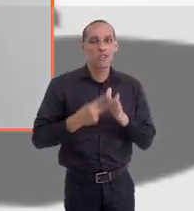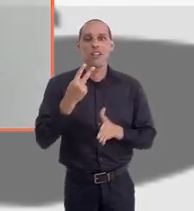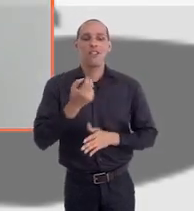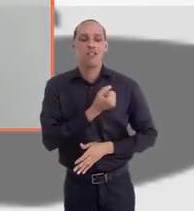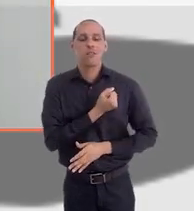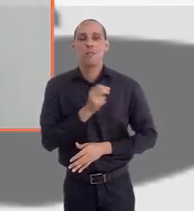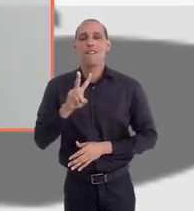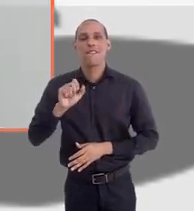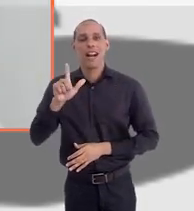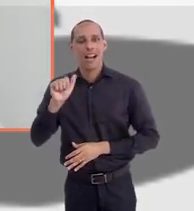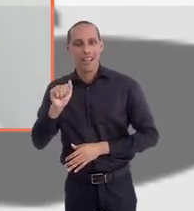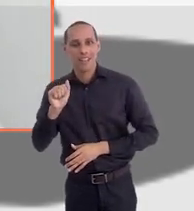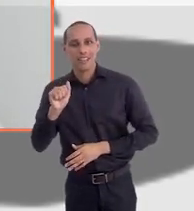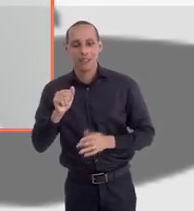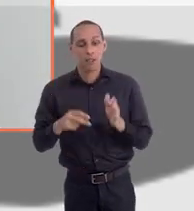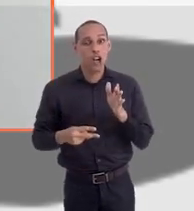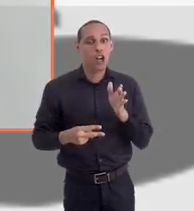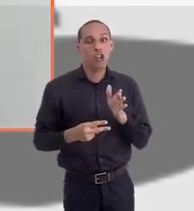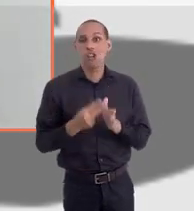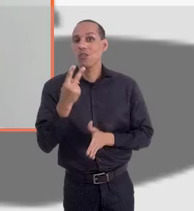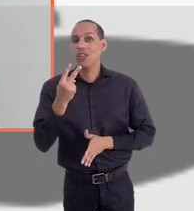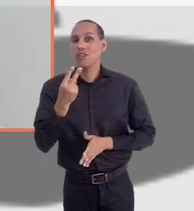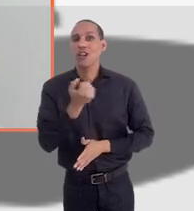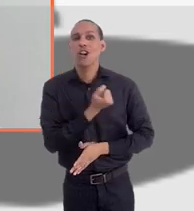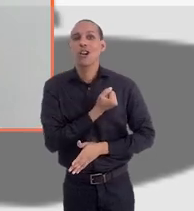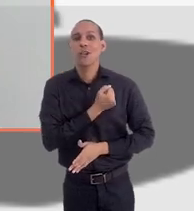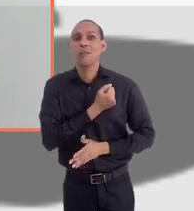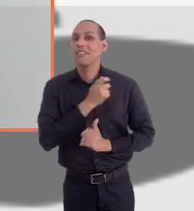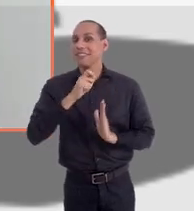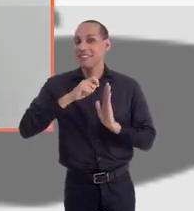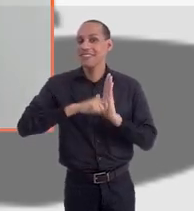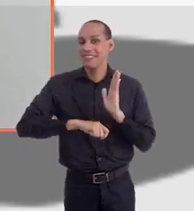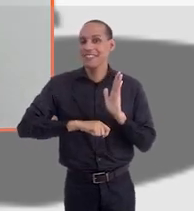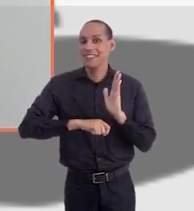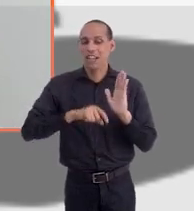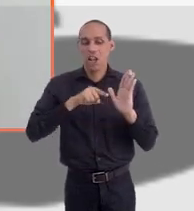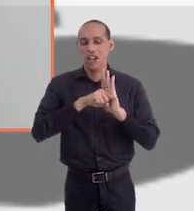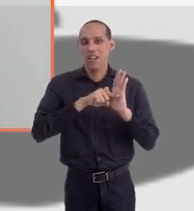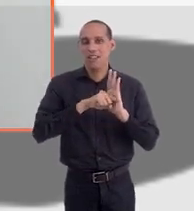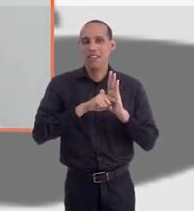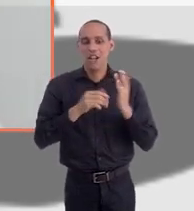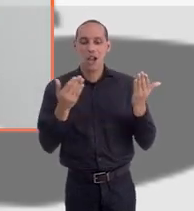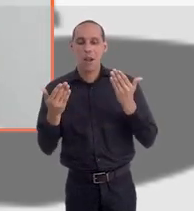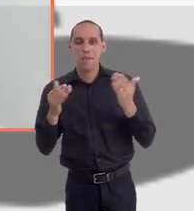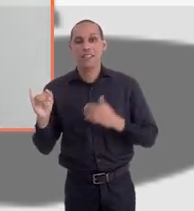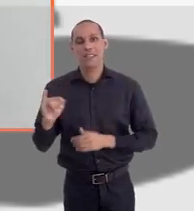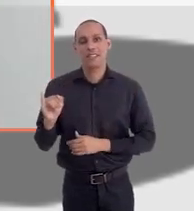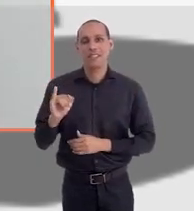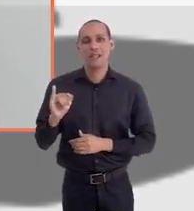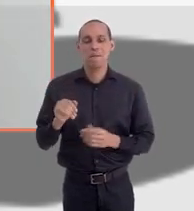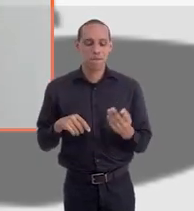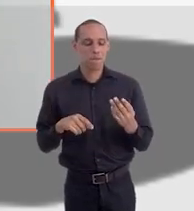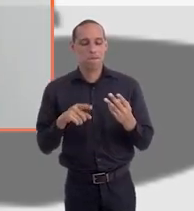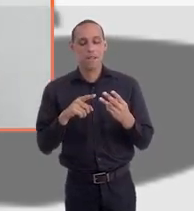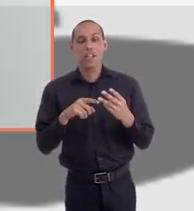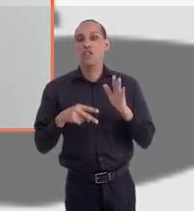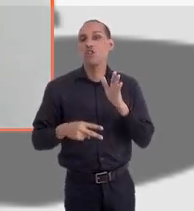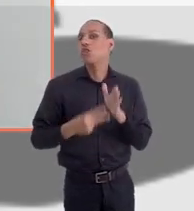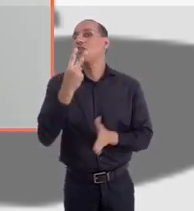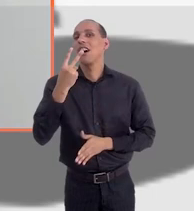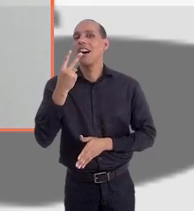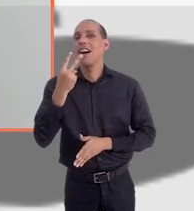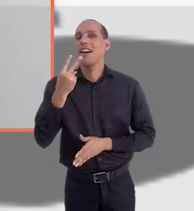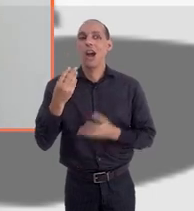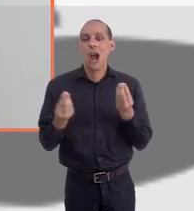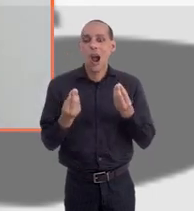investigador em relação ao inspetor. Duas vezes o número de inscritos de investigador em relação ao inspetor. Duas vezes a expectativa de